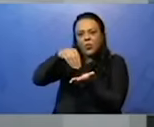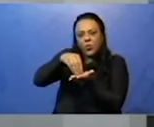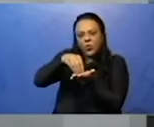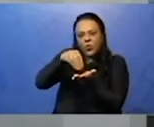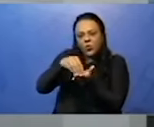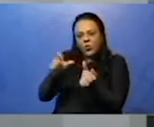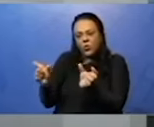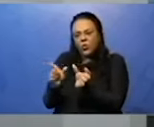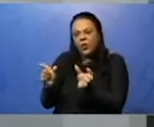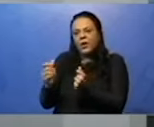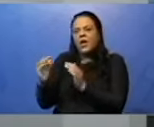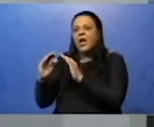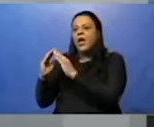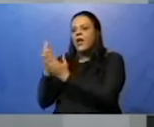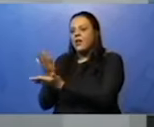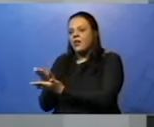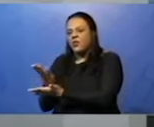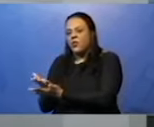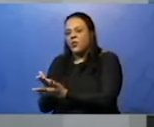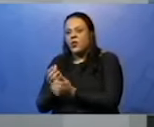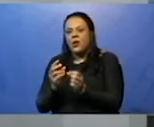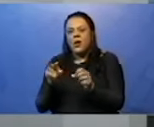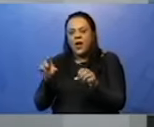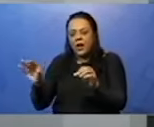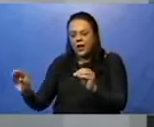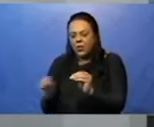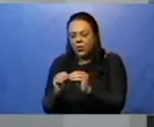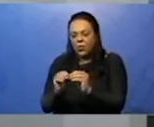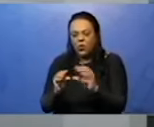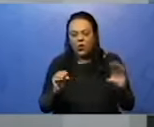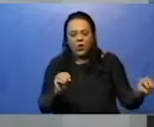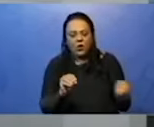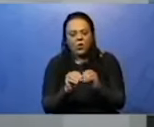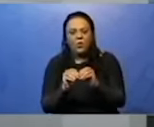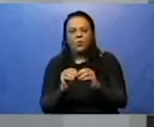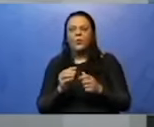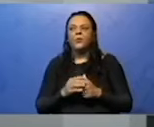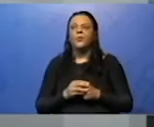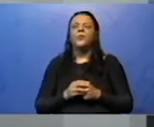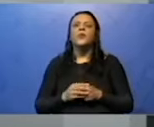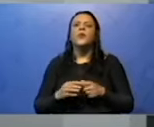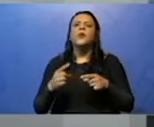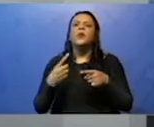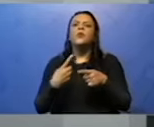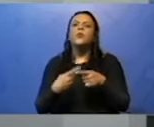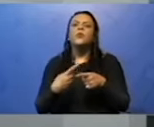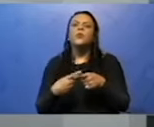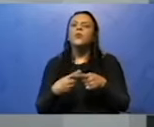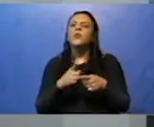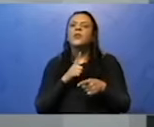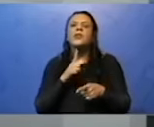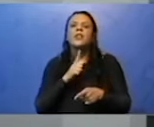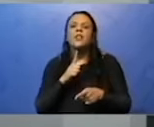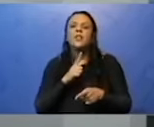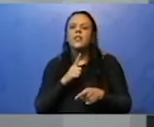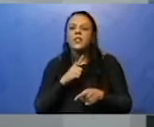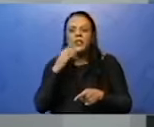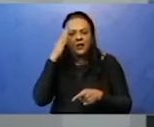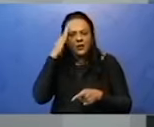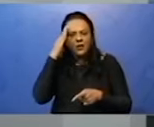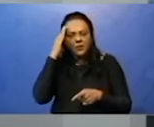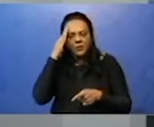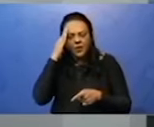Eles estão acompanhando os jovens aí, que é o meu núcleo. E por que que eu tenho que saber isso? Porque pra saber